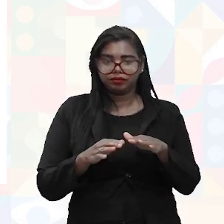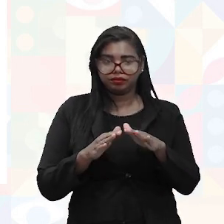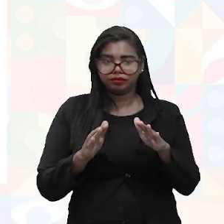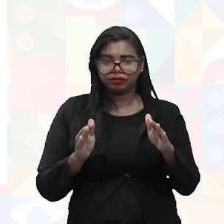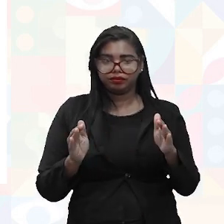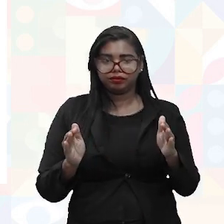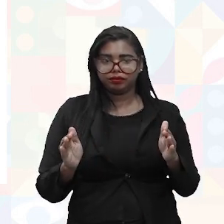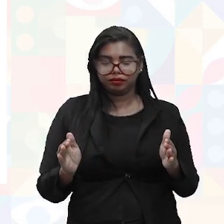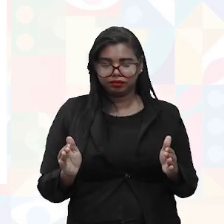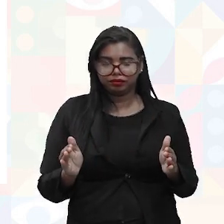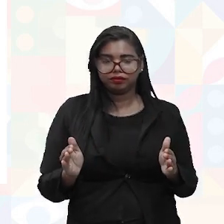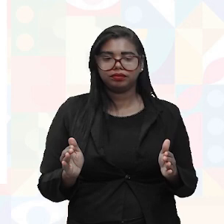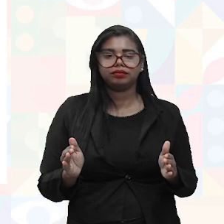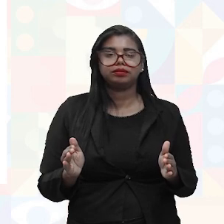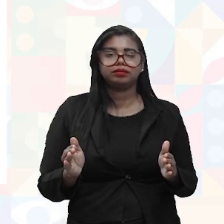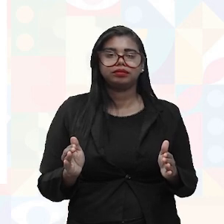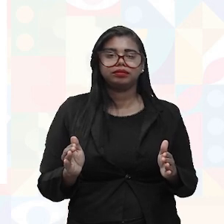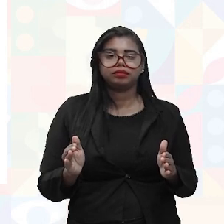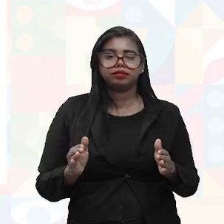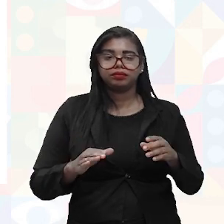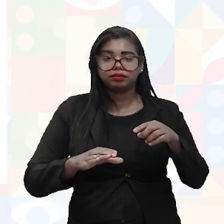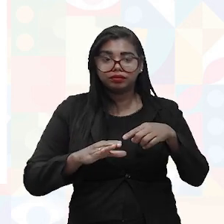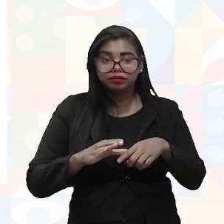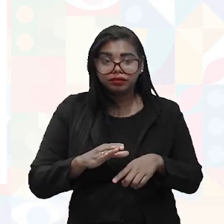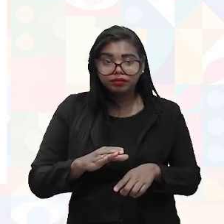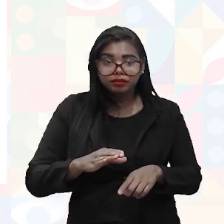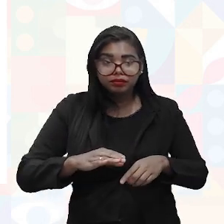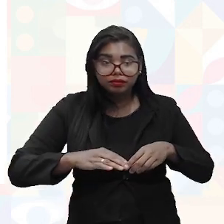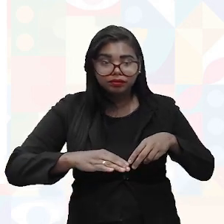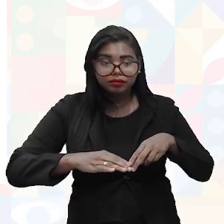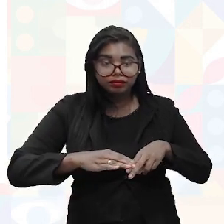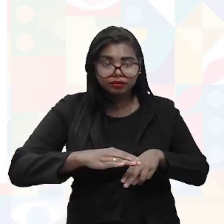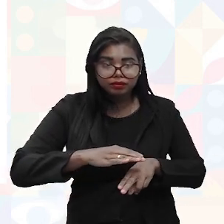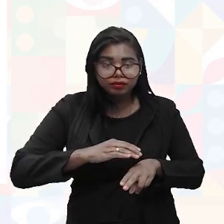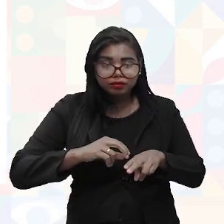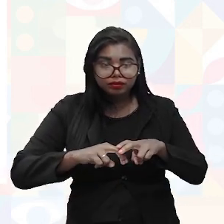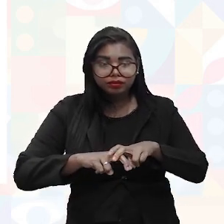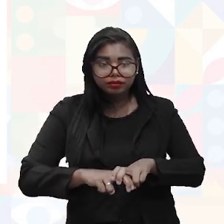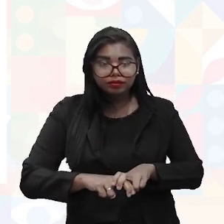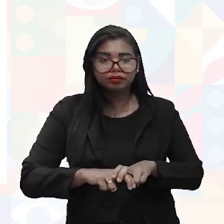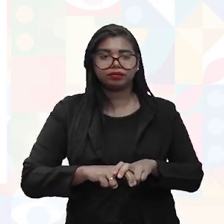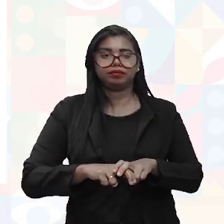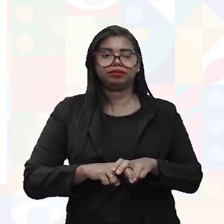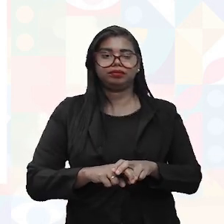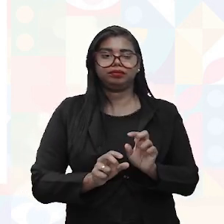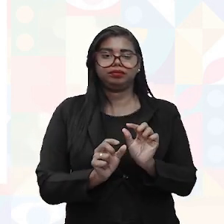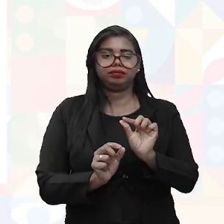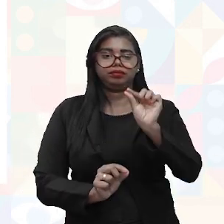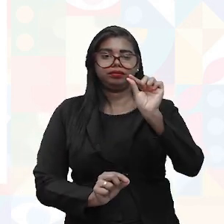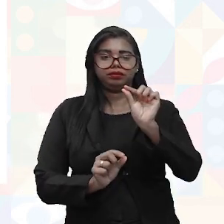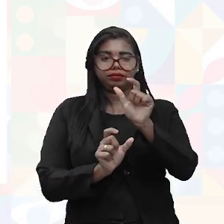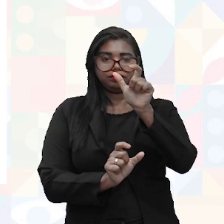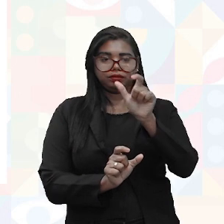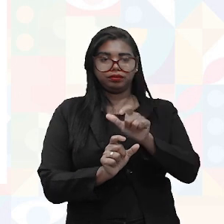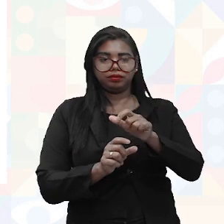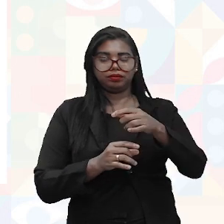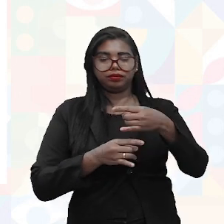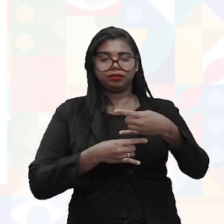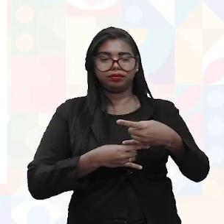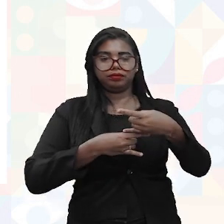bancada, aquela profundidade que ele consiga entrar e ter uma postura correta da coluna.